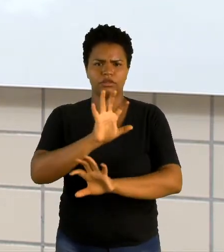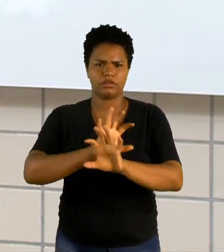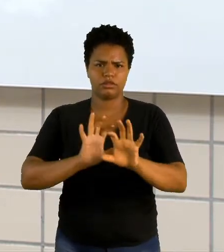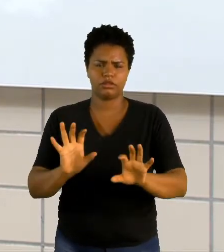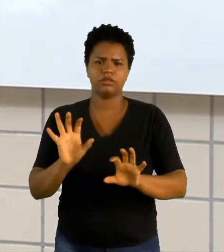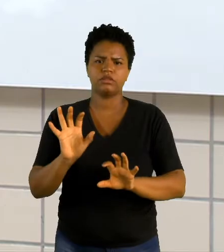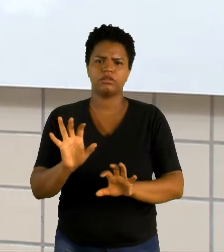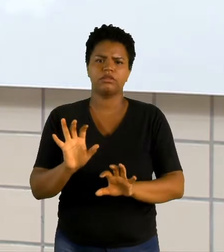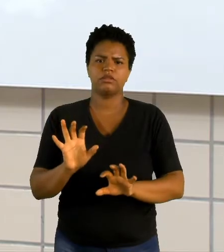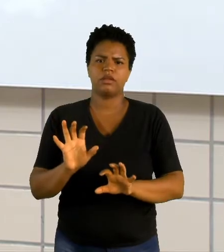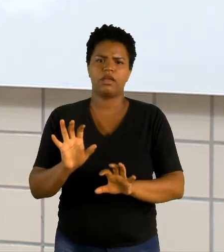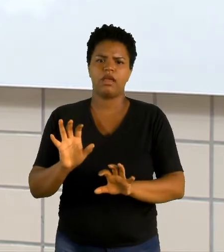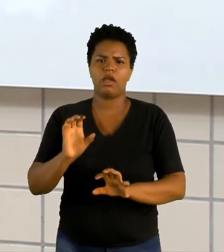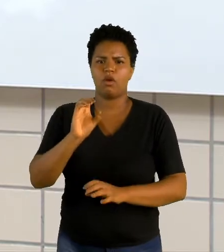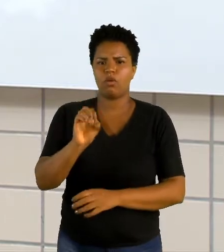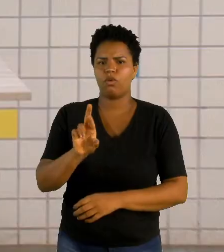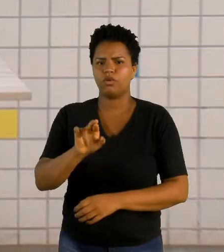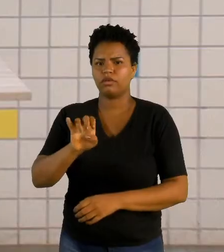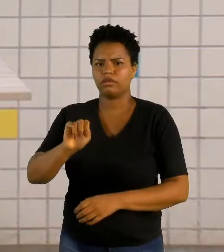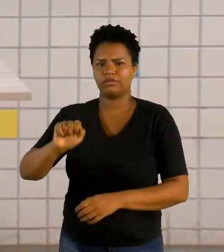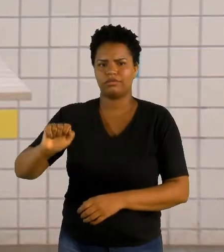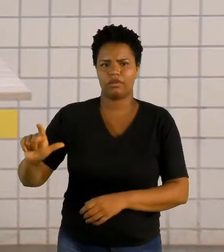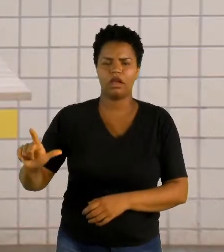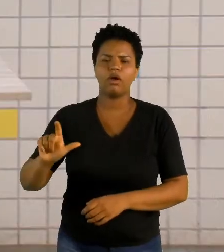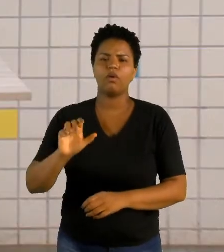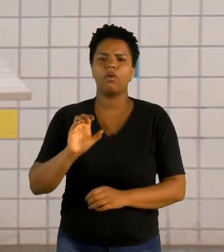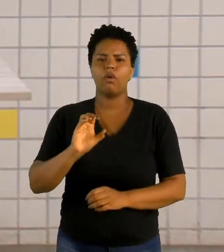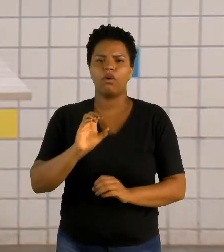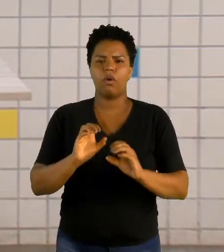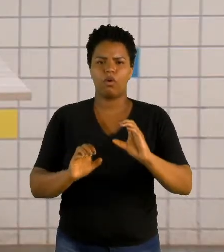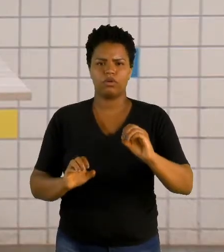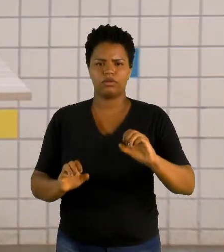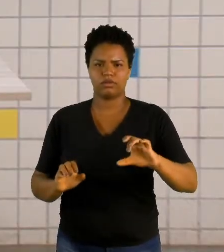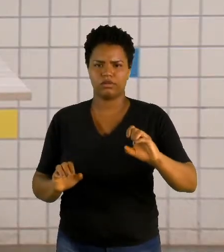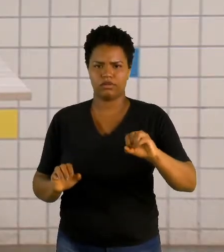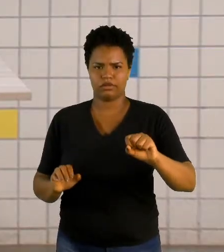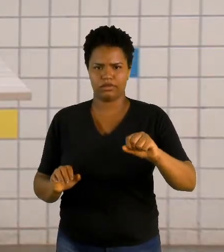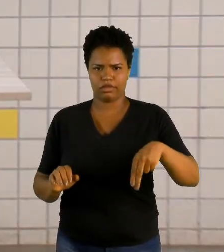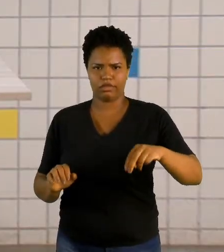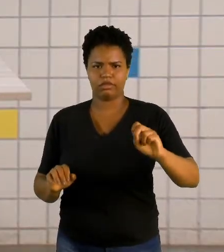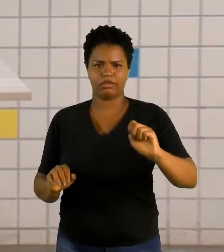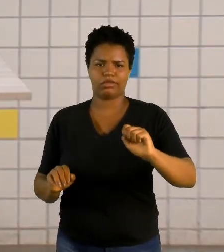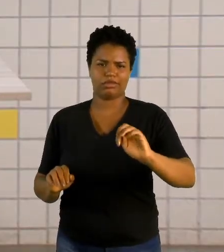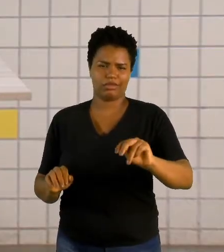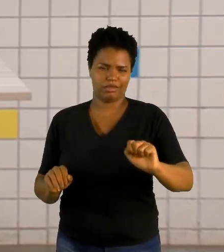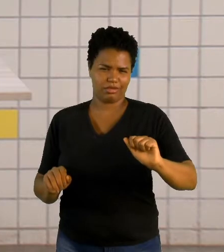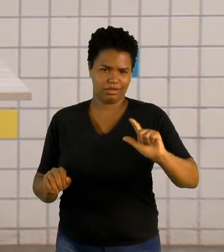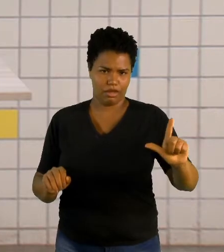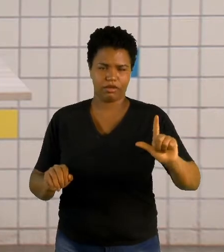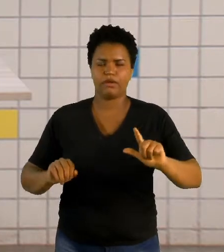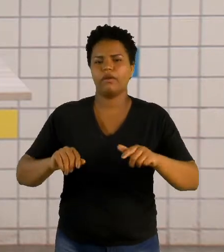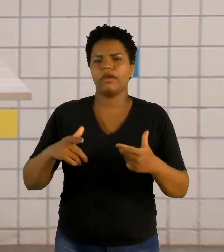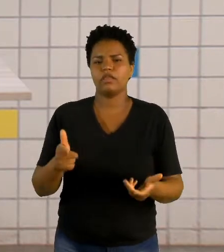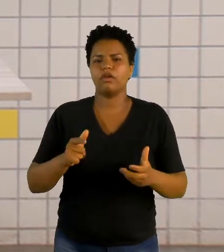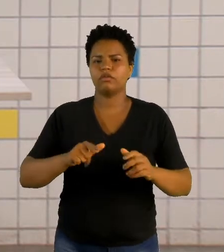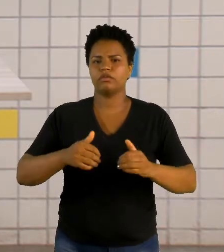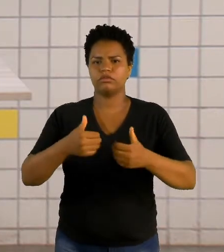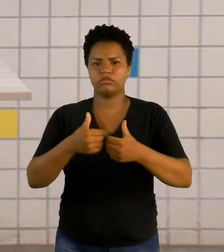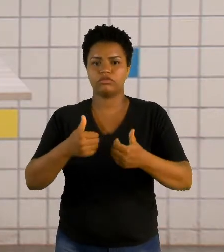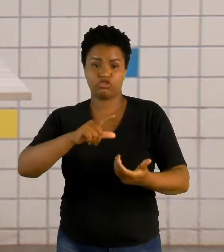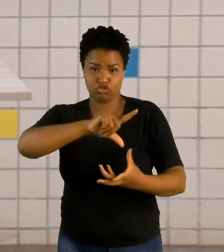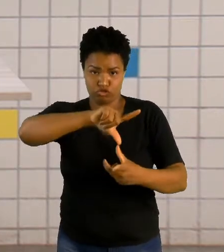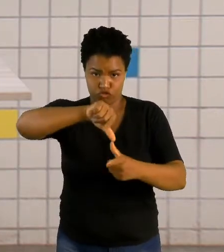entre oriental e ocidental. O que é que é oriental e o que é que é ocidental? Se nós formos para a divisão da geografia,